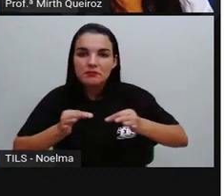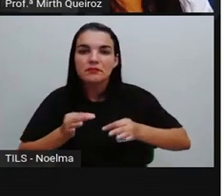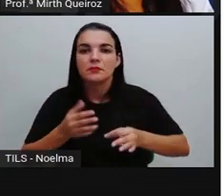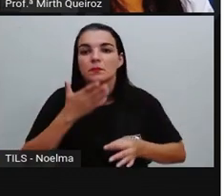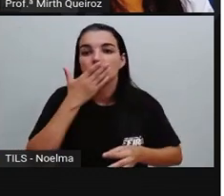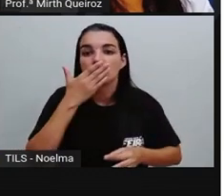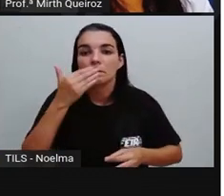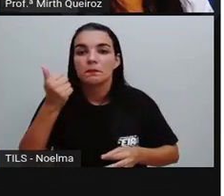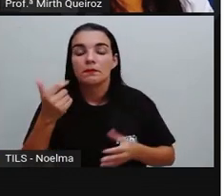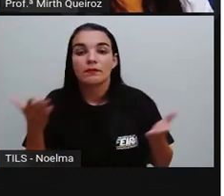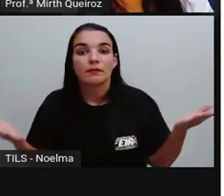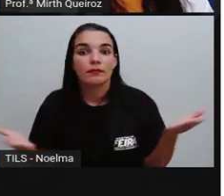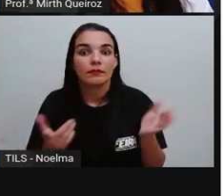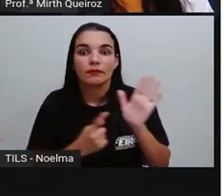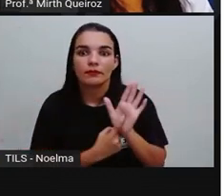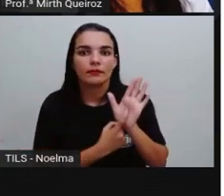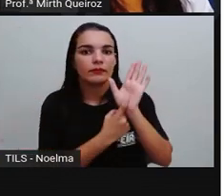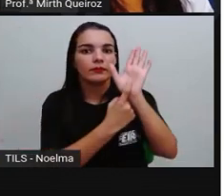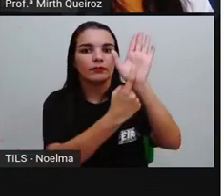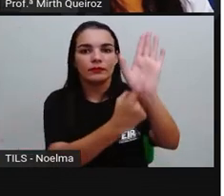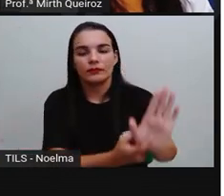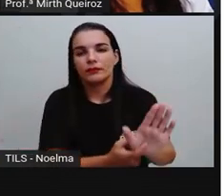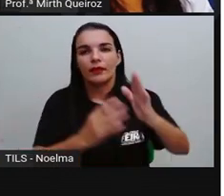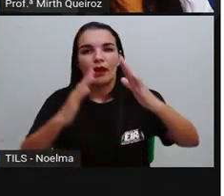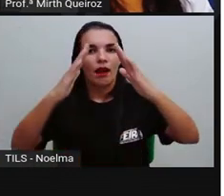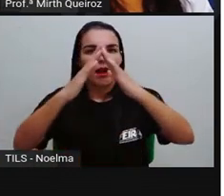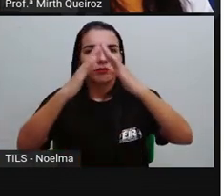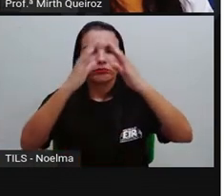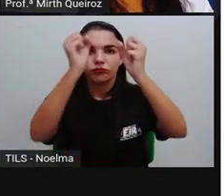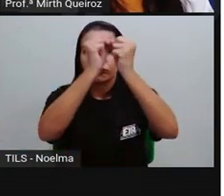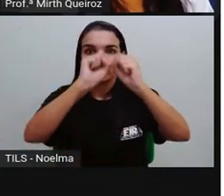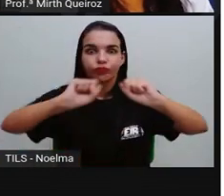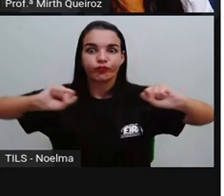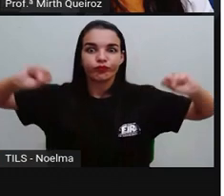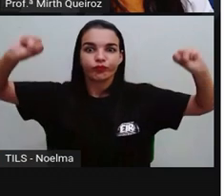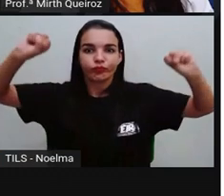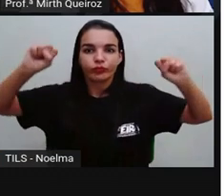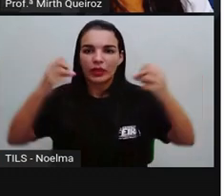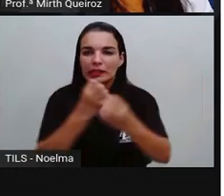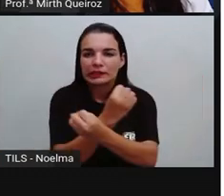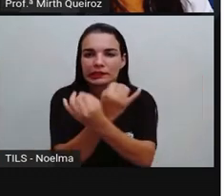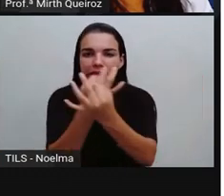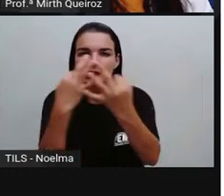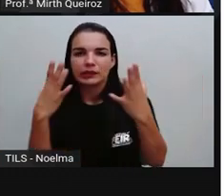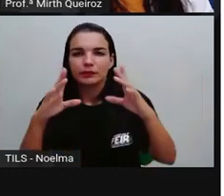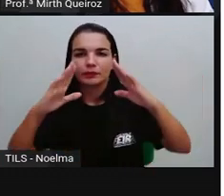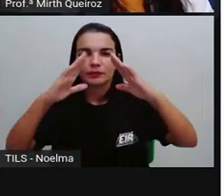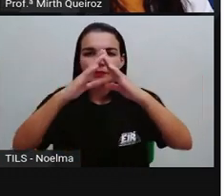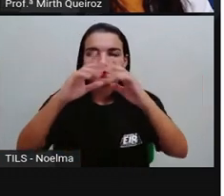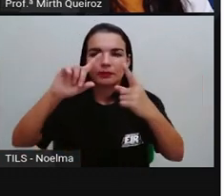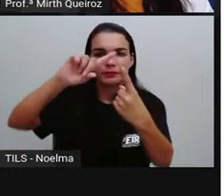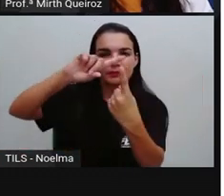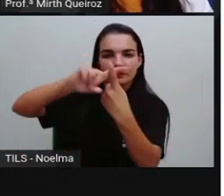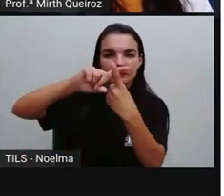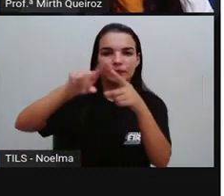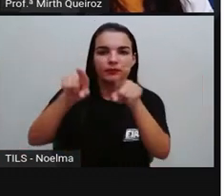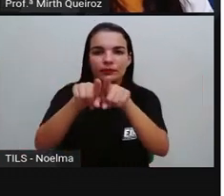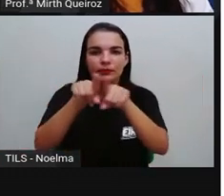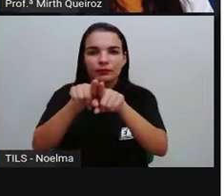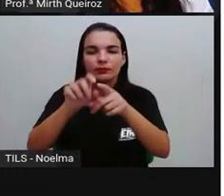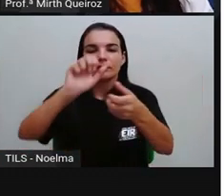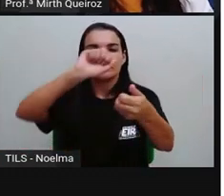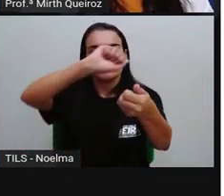das quais podem ser destacadas além dos casarões, as inúmeras igrejas e suas obras de